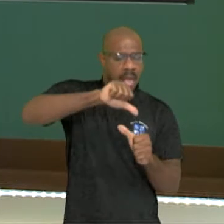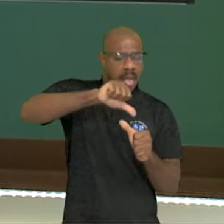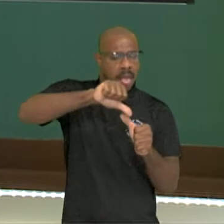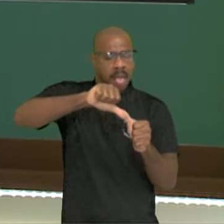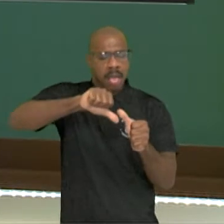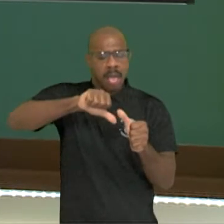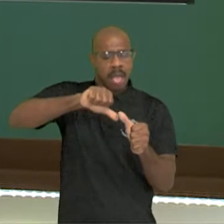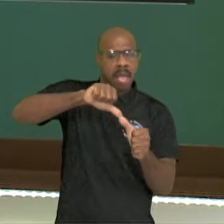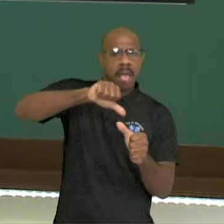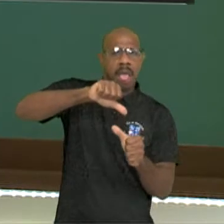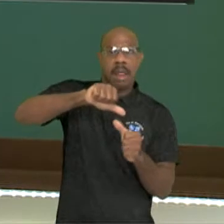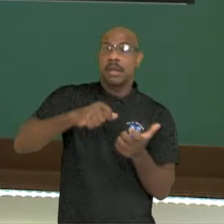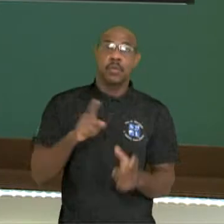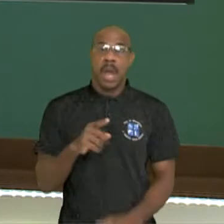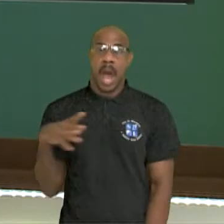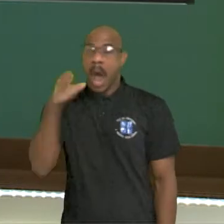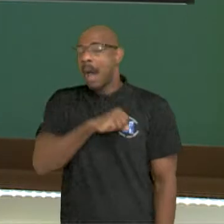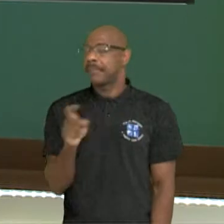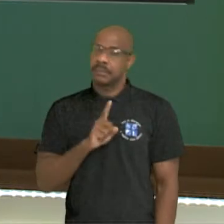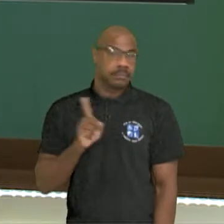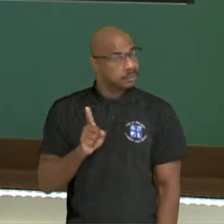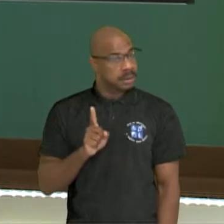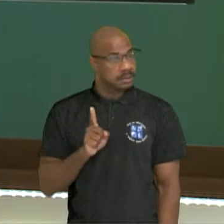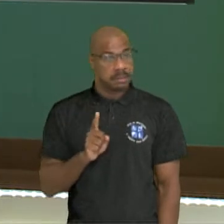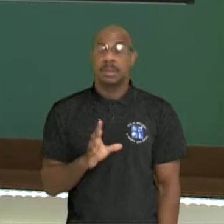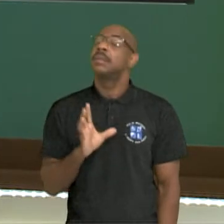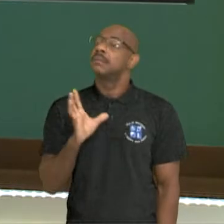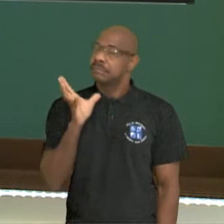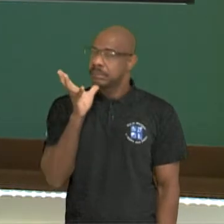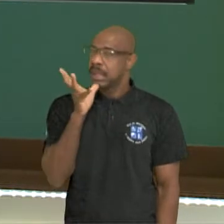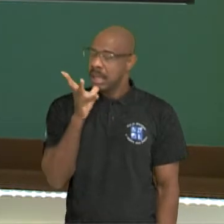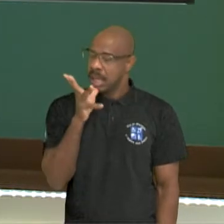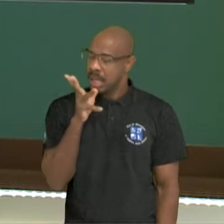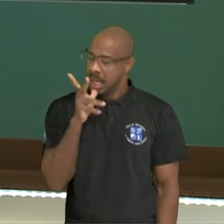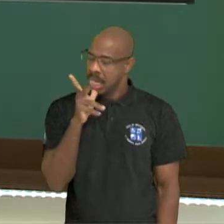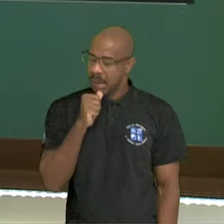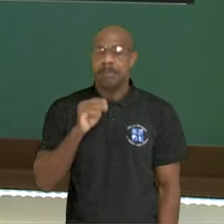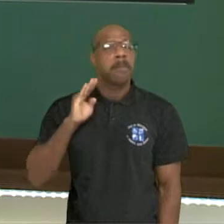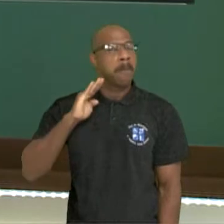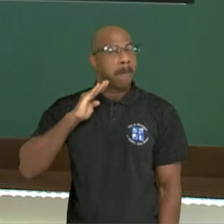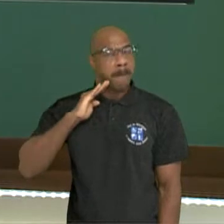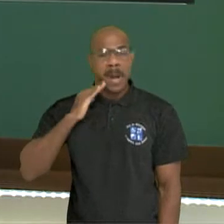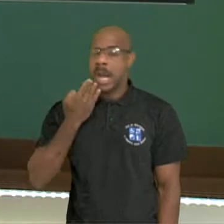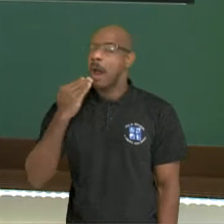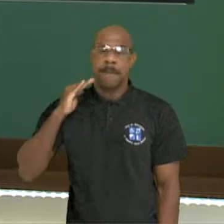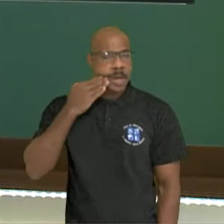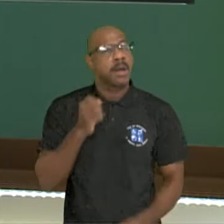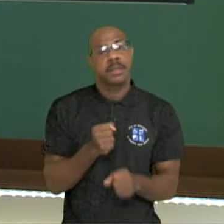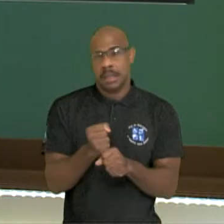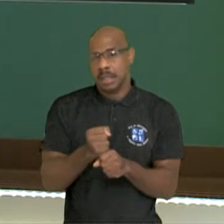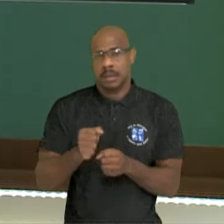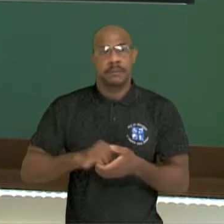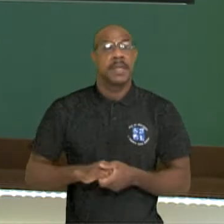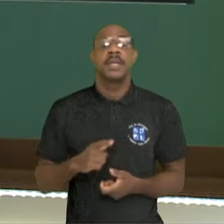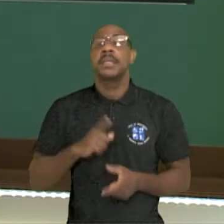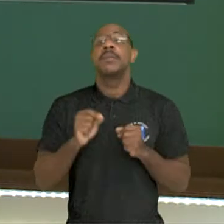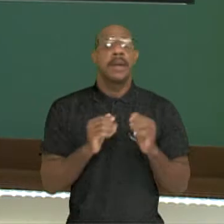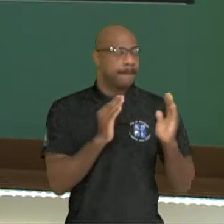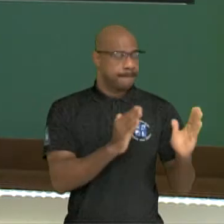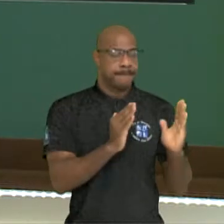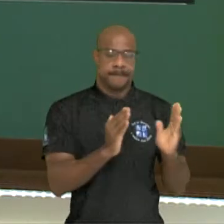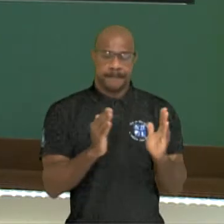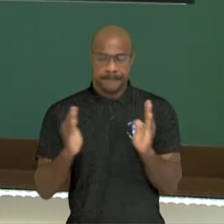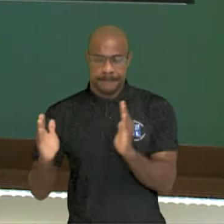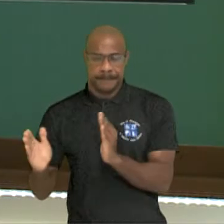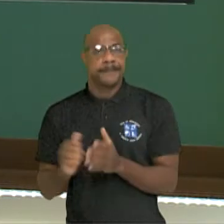mudanças não acontecem de um dia para o outro. Elas levam bastante tempo. E aí nós temos dividido ali em